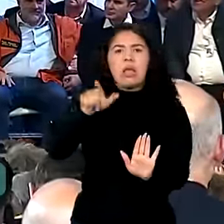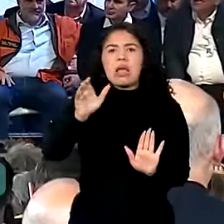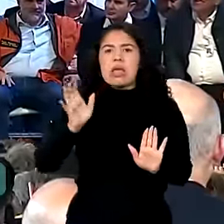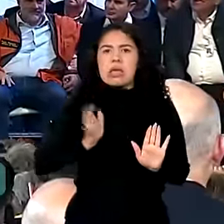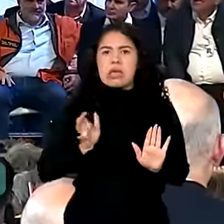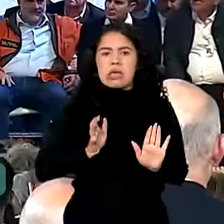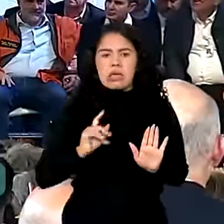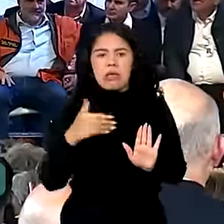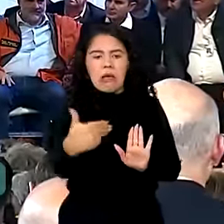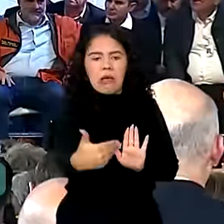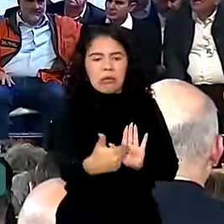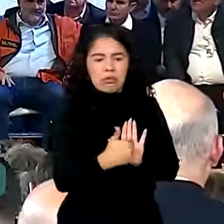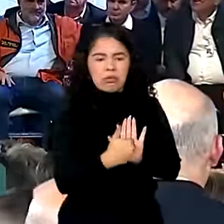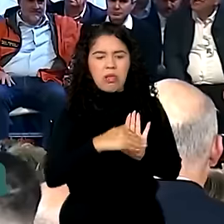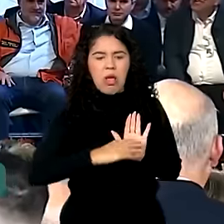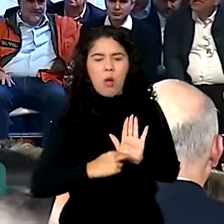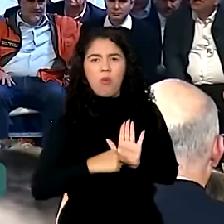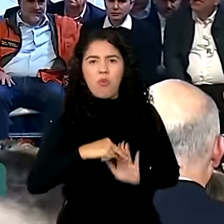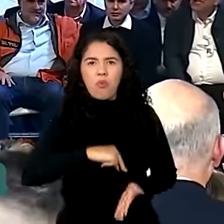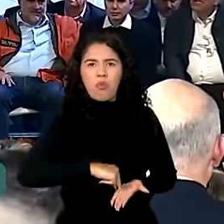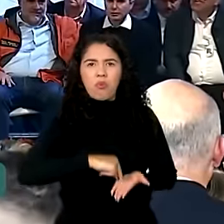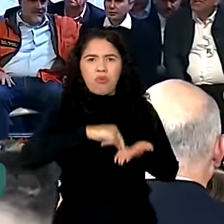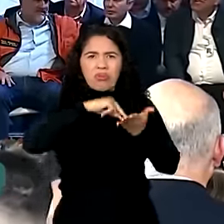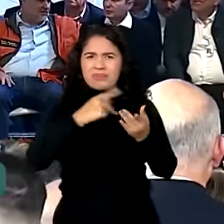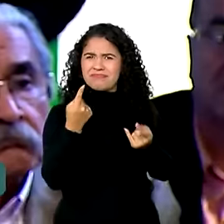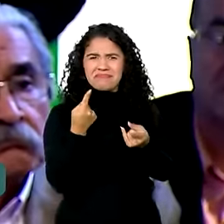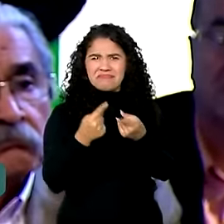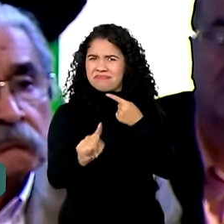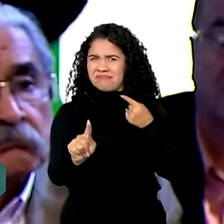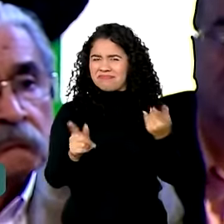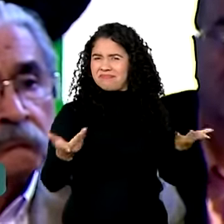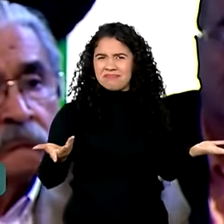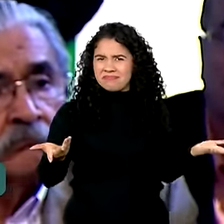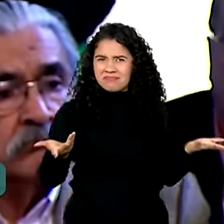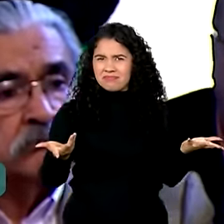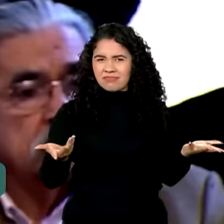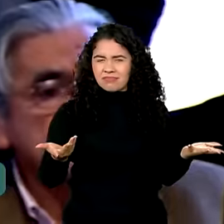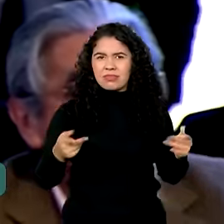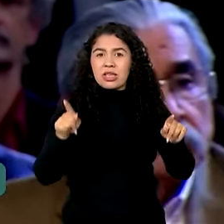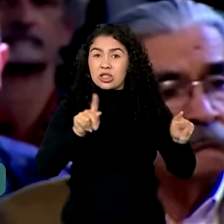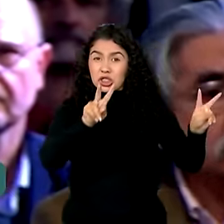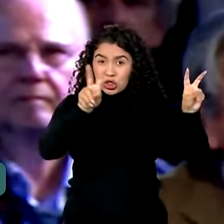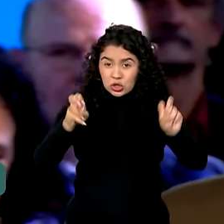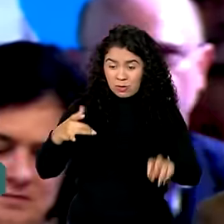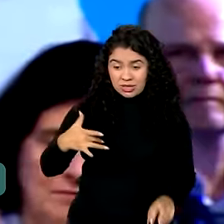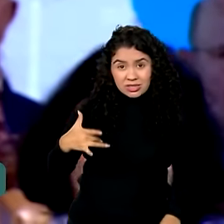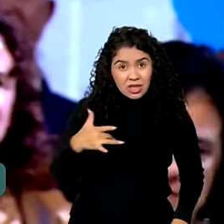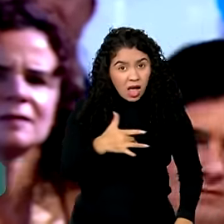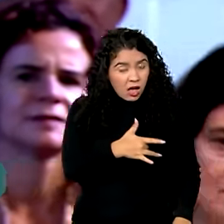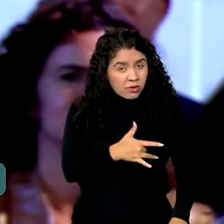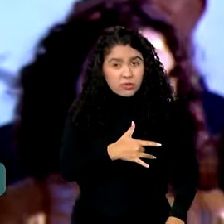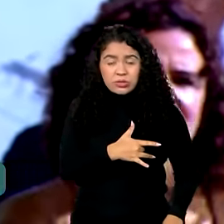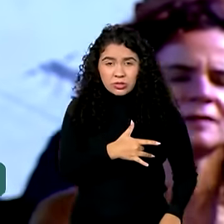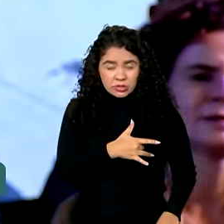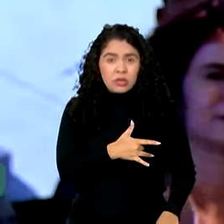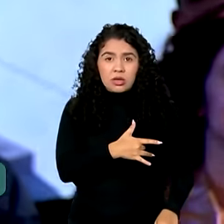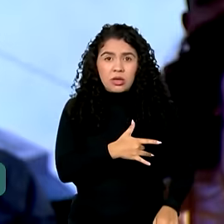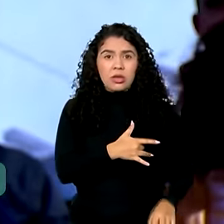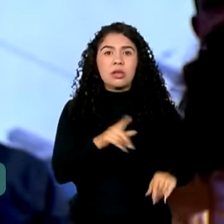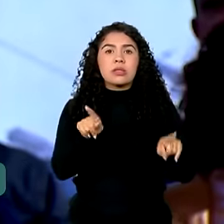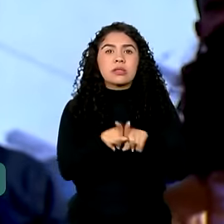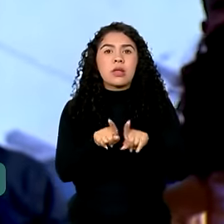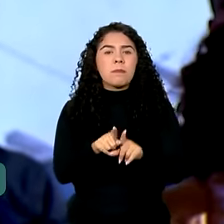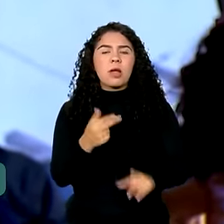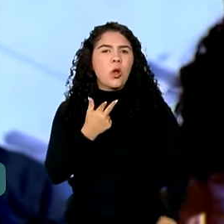entrar pelo elevador. Não tem sentido. E se tratando de saúde, a gente também não pode utilizar a